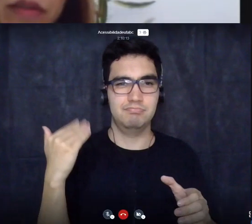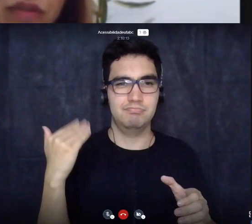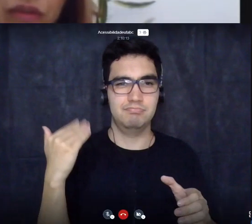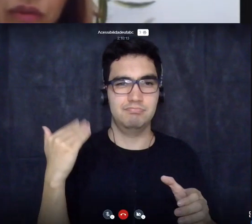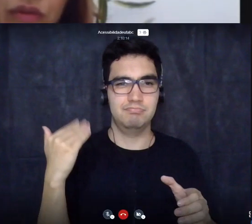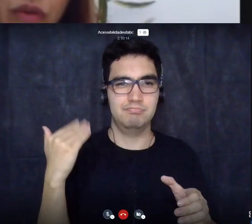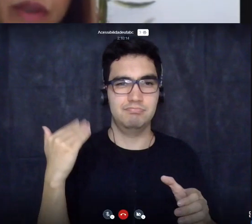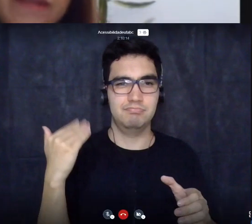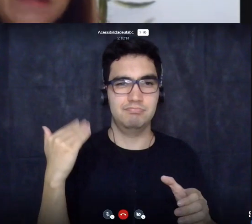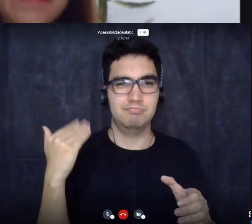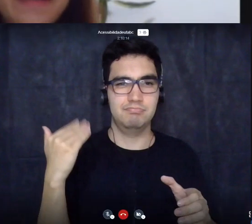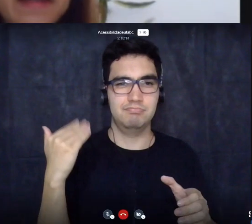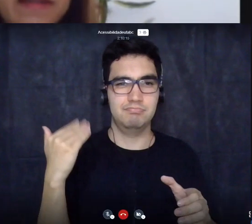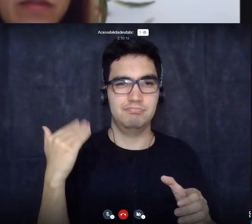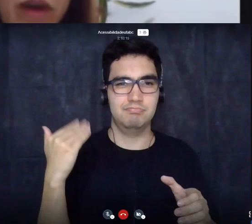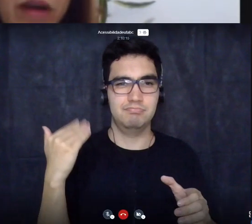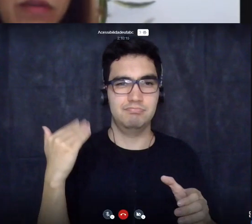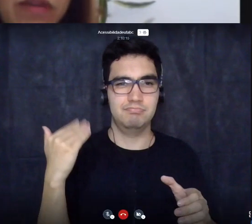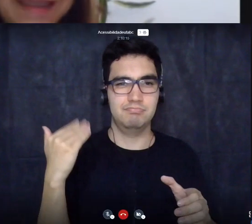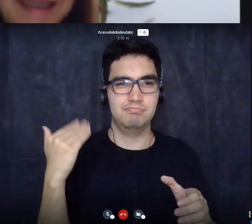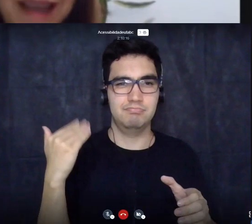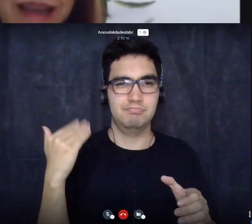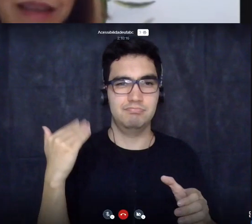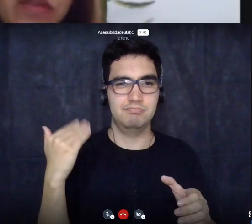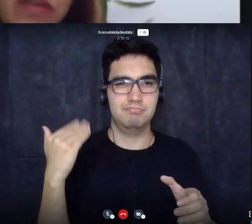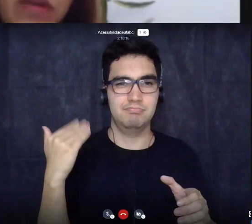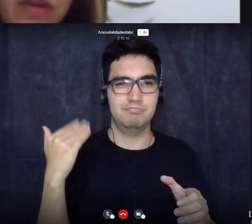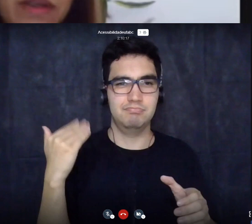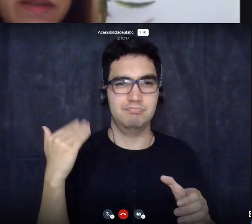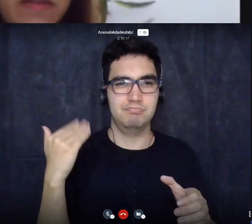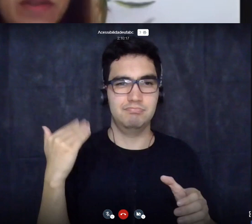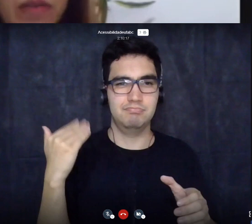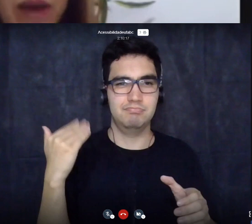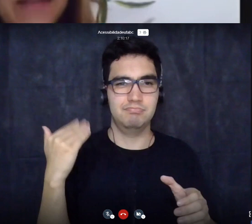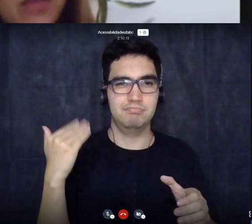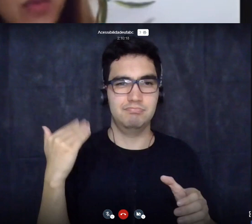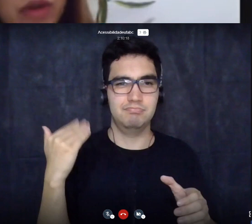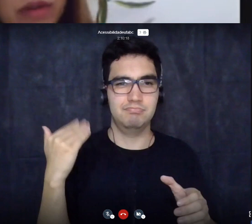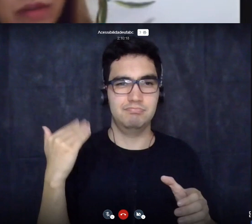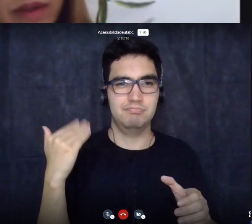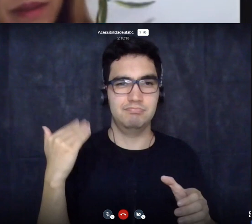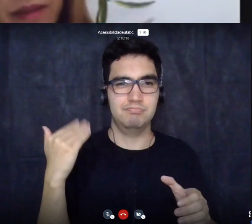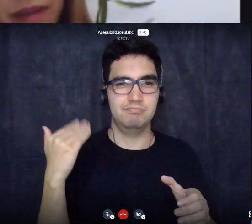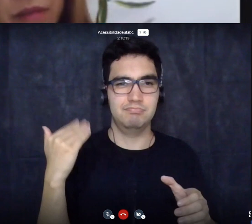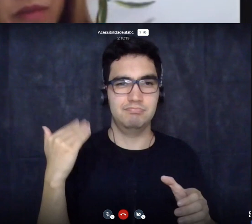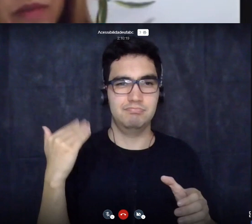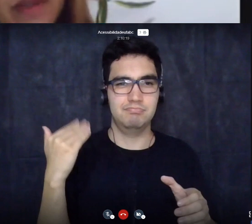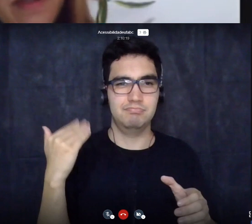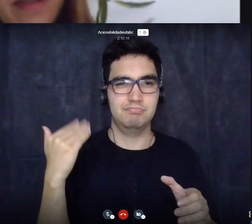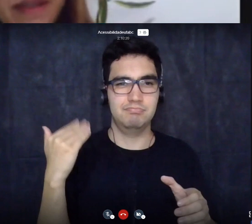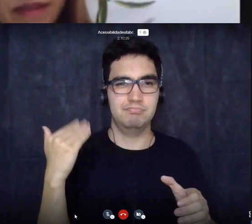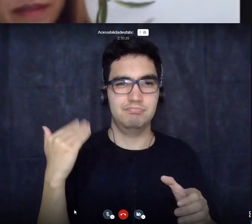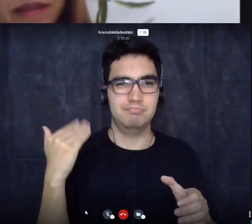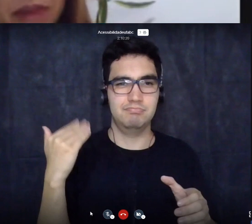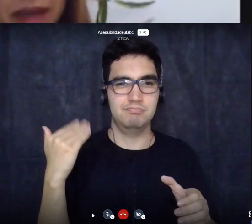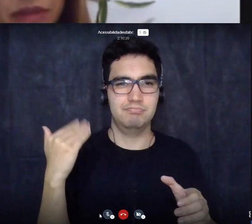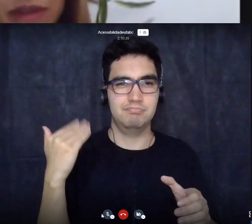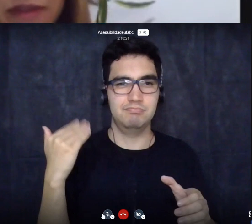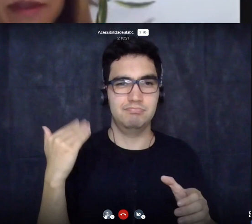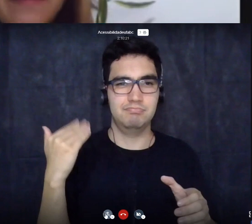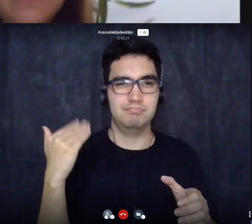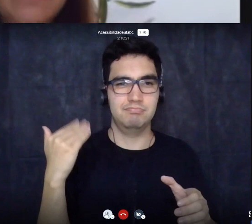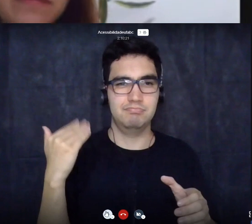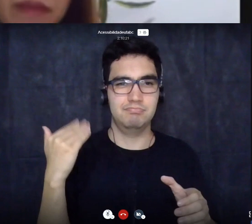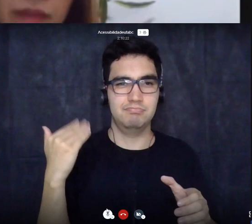FABC como outras instituições tem sido alvo de ataque de terroristas virtuais quando tratamos